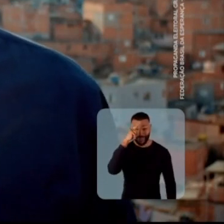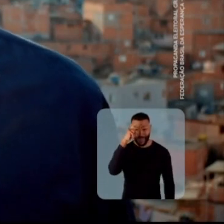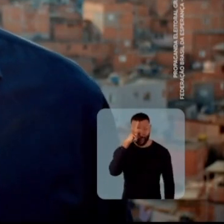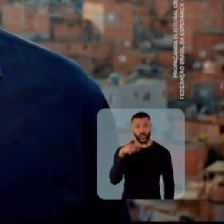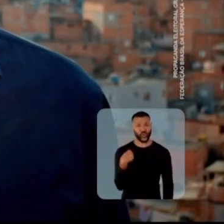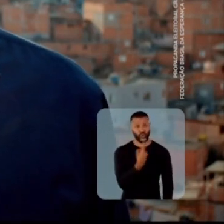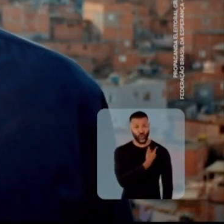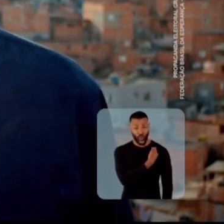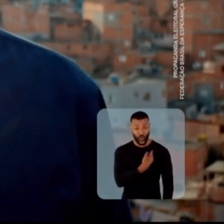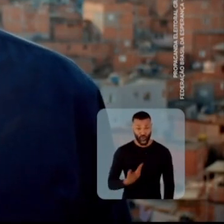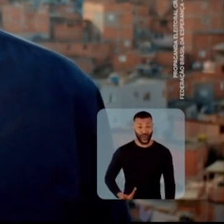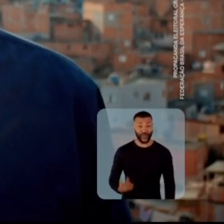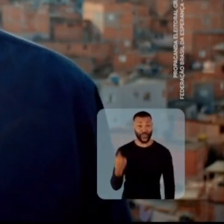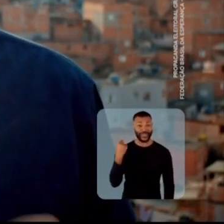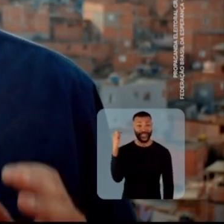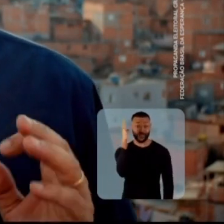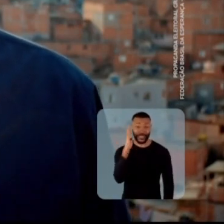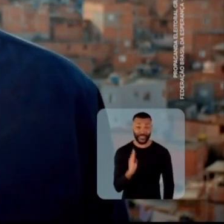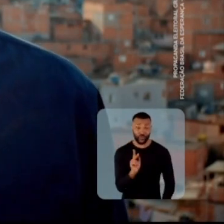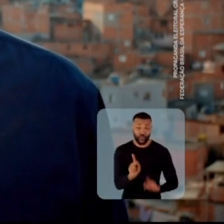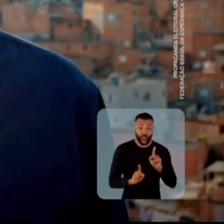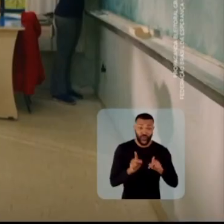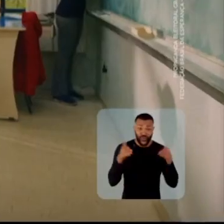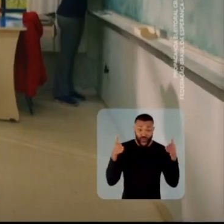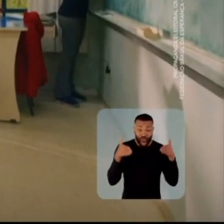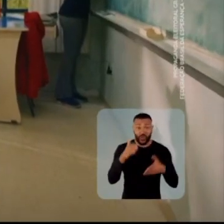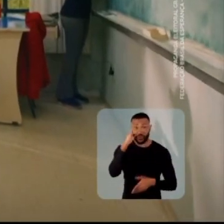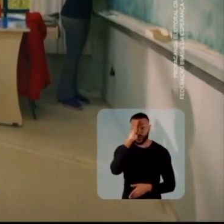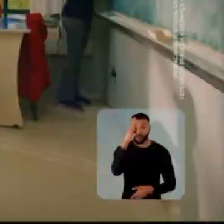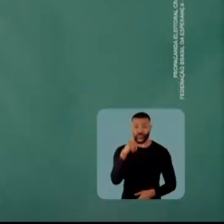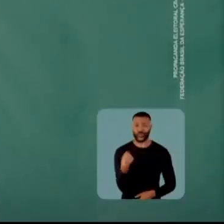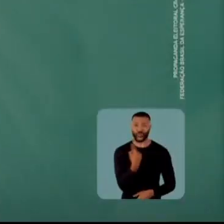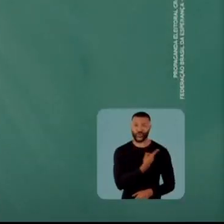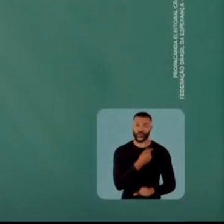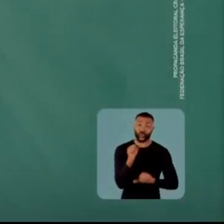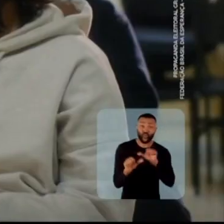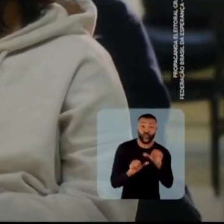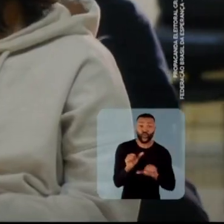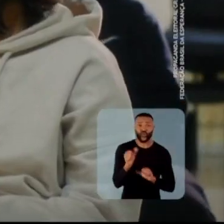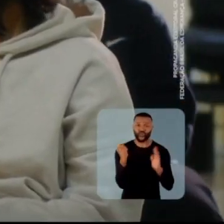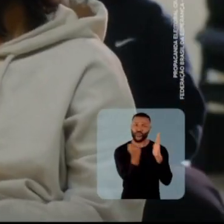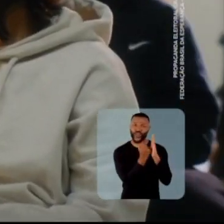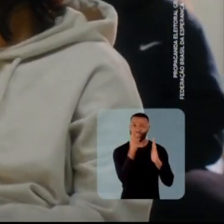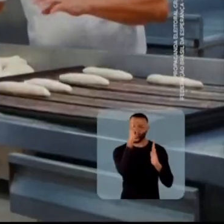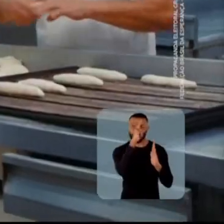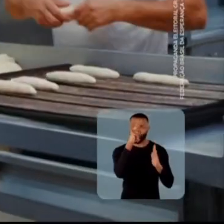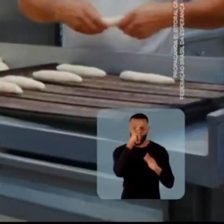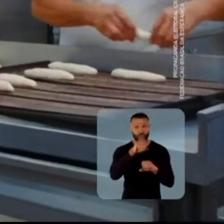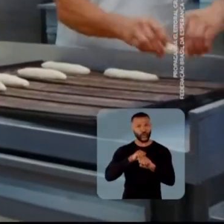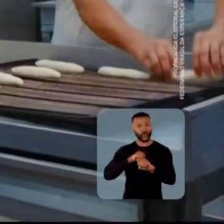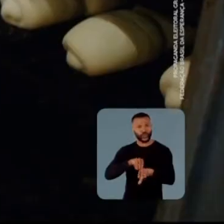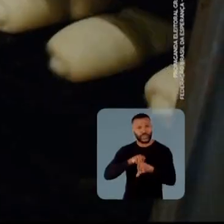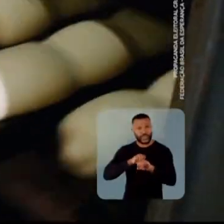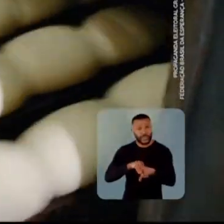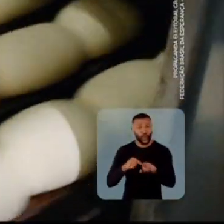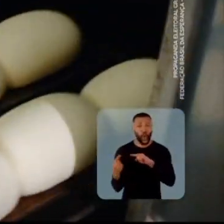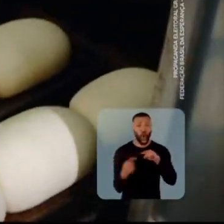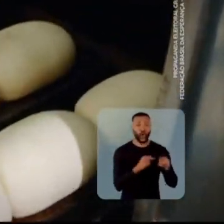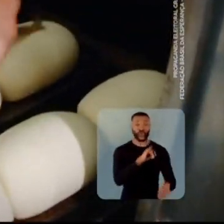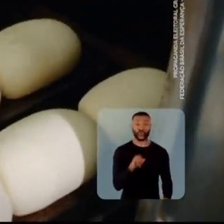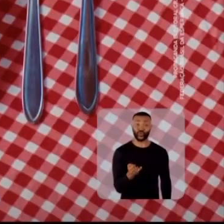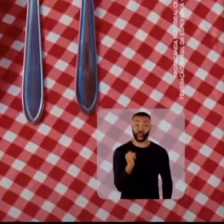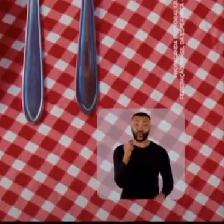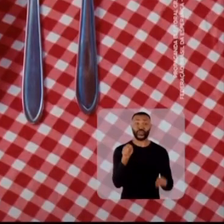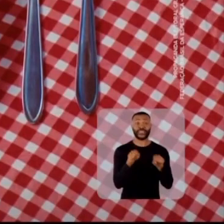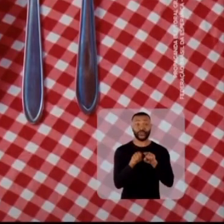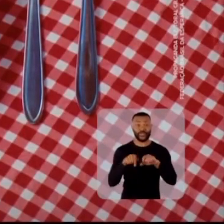Quando nós governamos o Brasil, o povo era prioridade. Fizemos uma transformação histórica na educação. Combatemos a inflação